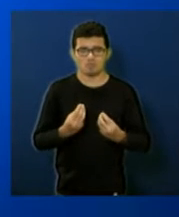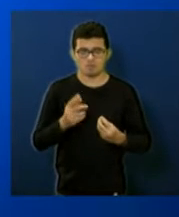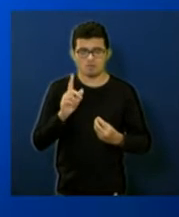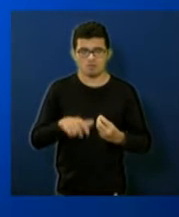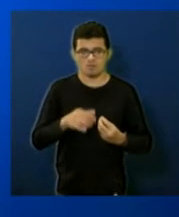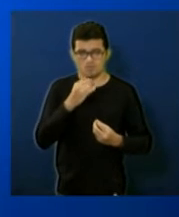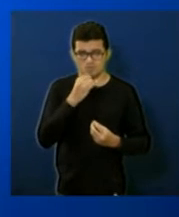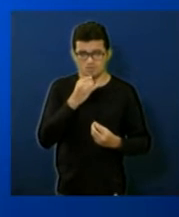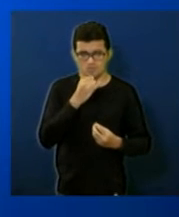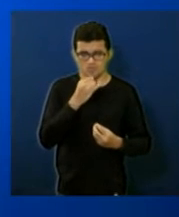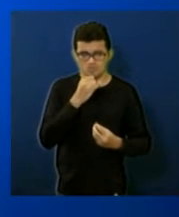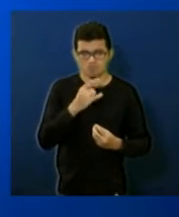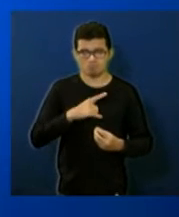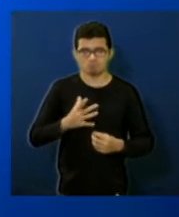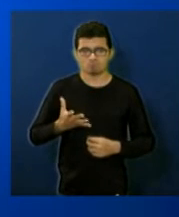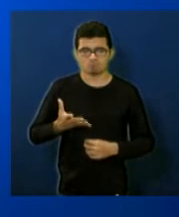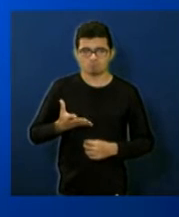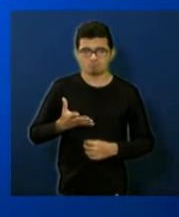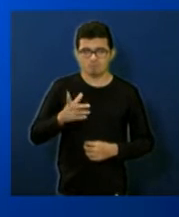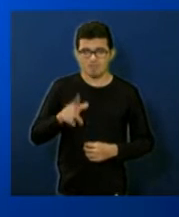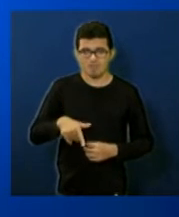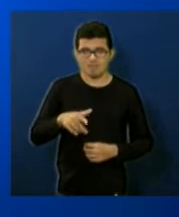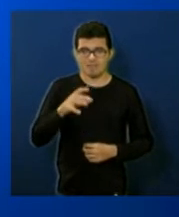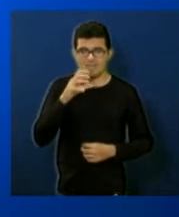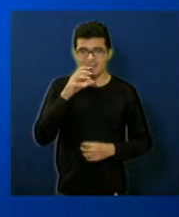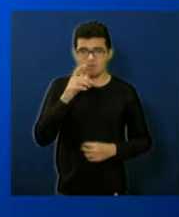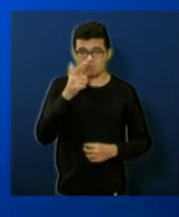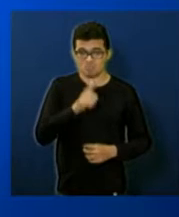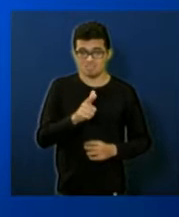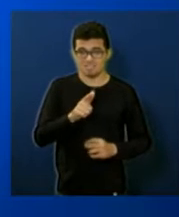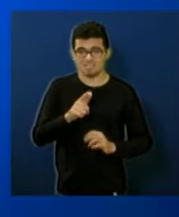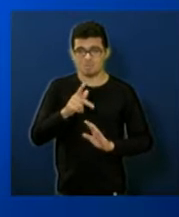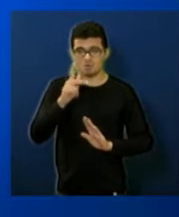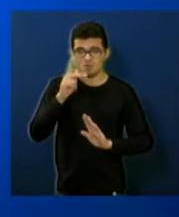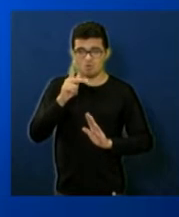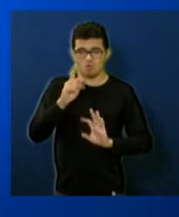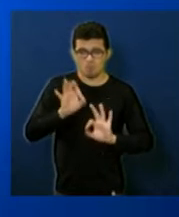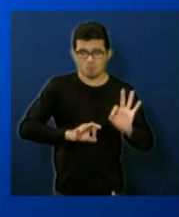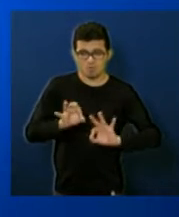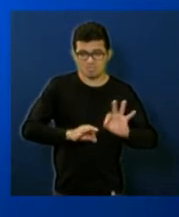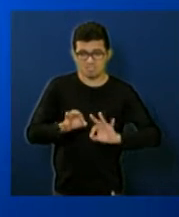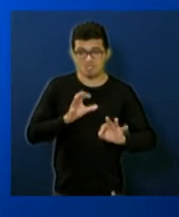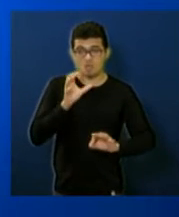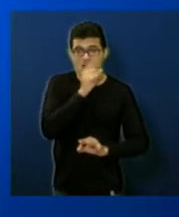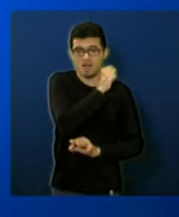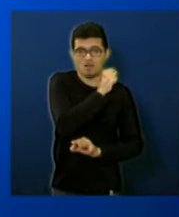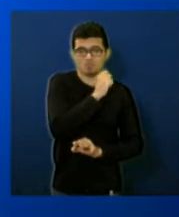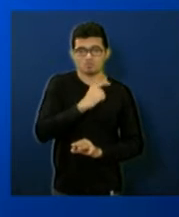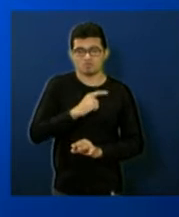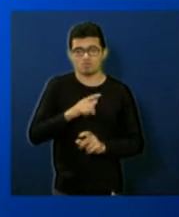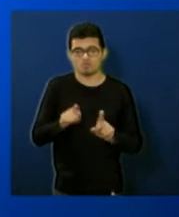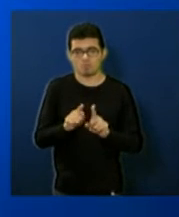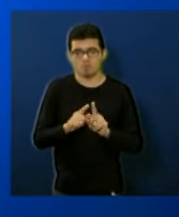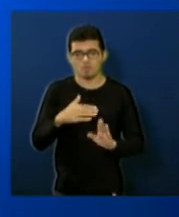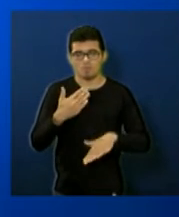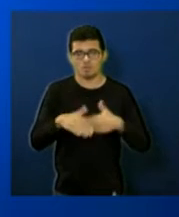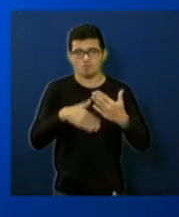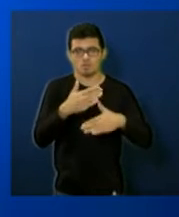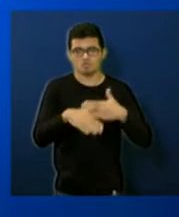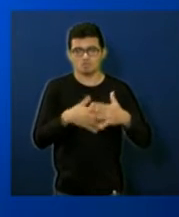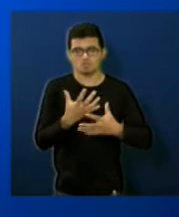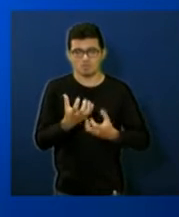celeridade do processo de aprovação de projetos e melhorias na qualidade de